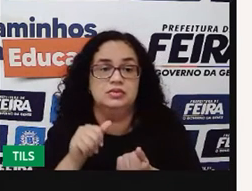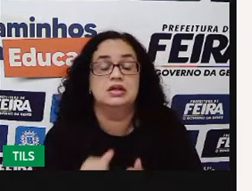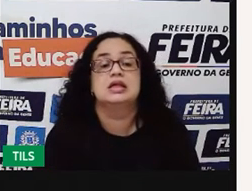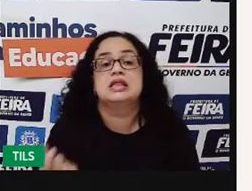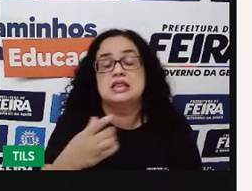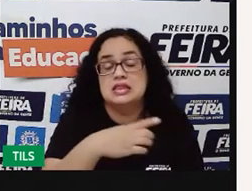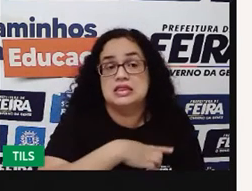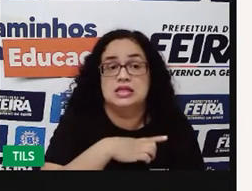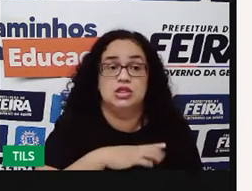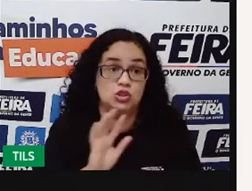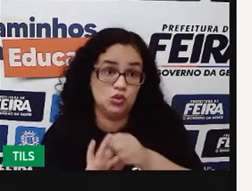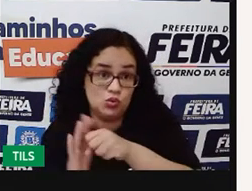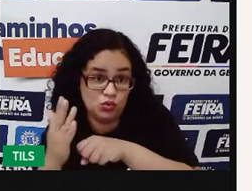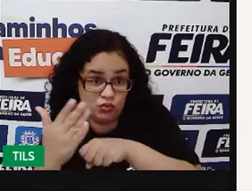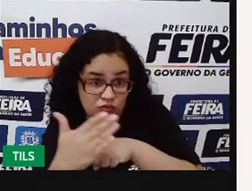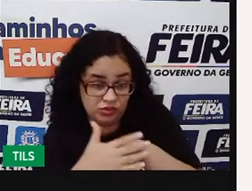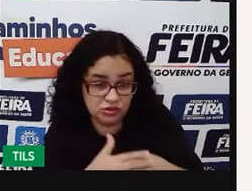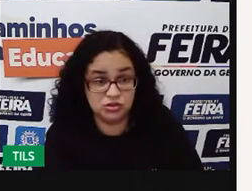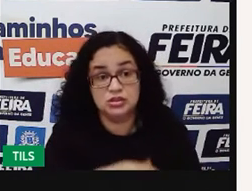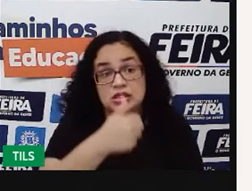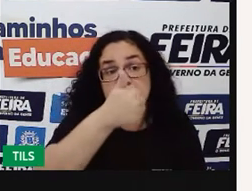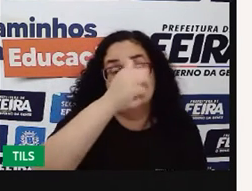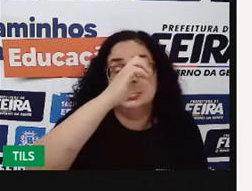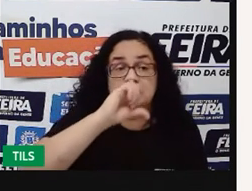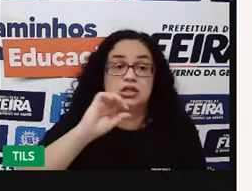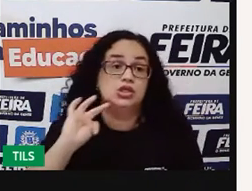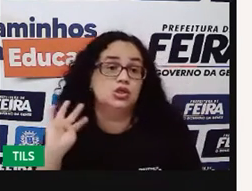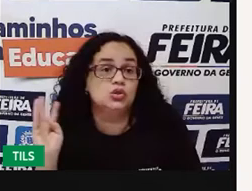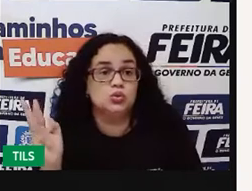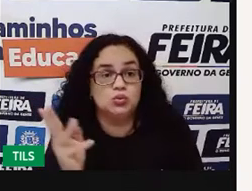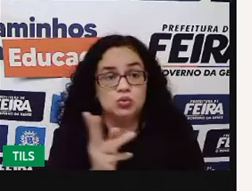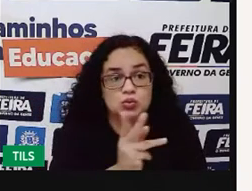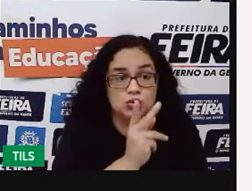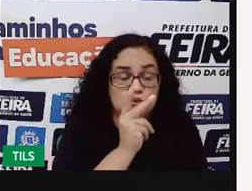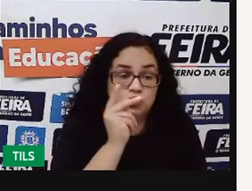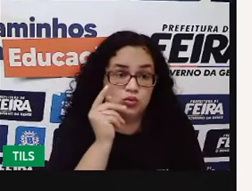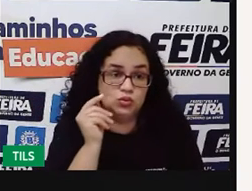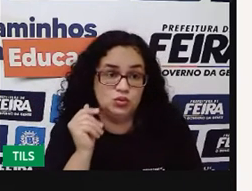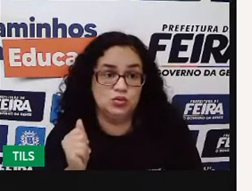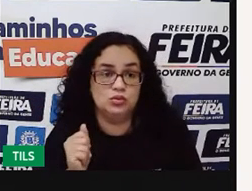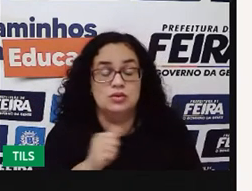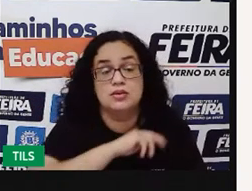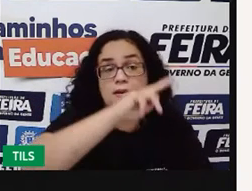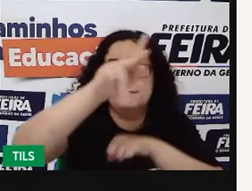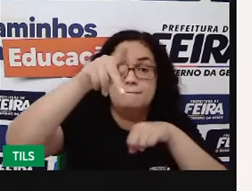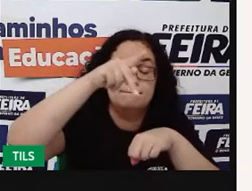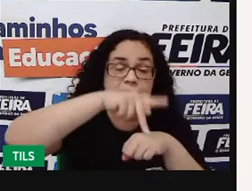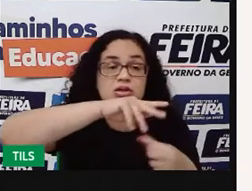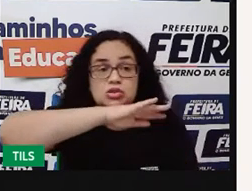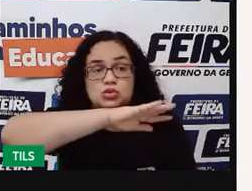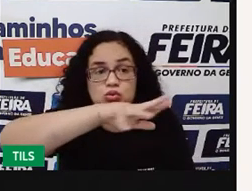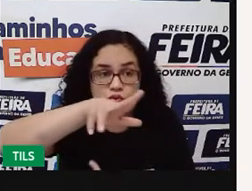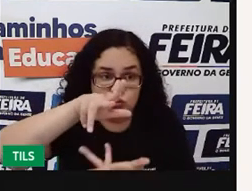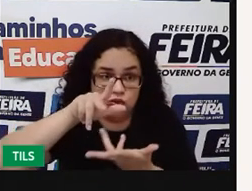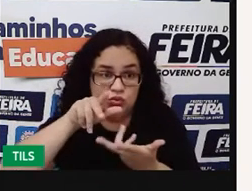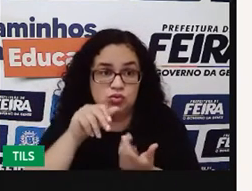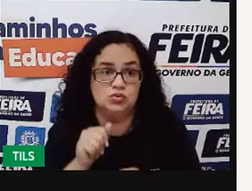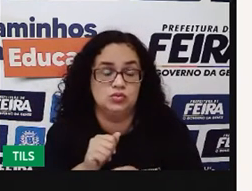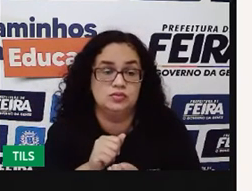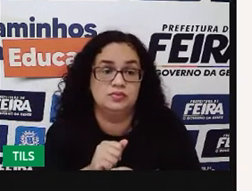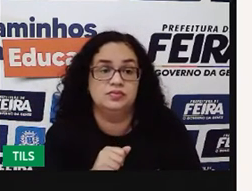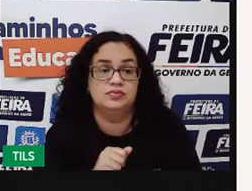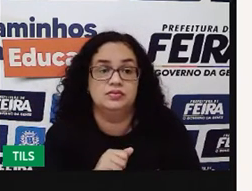casos de Covid-19 em todos os quase todos os países do mundo. Isso indica o que?